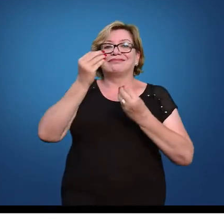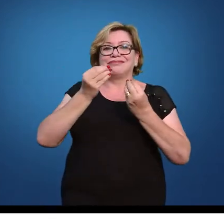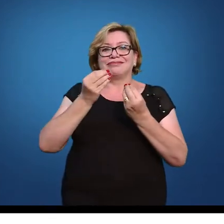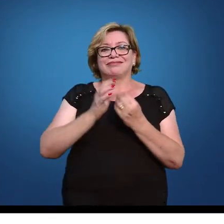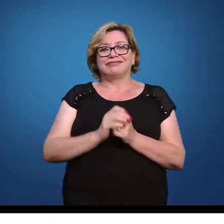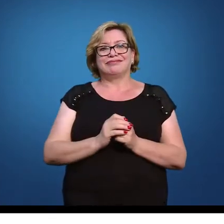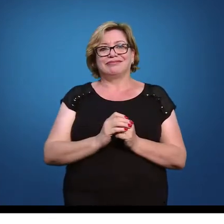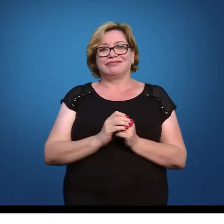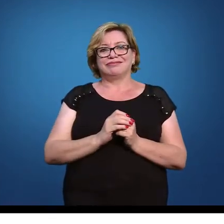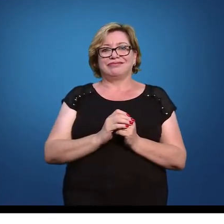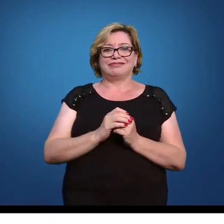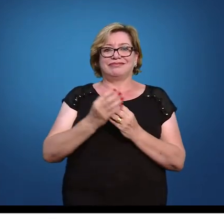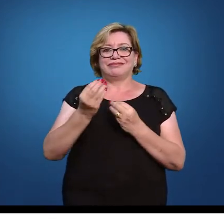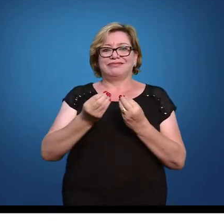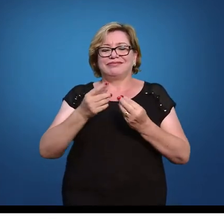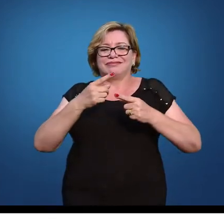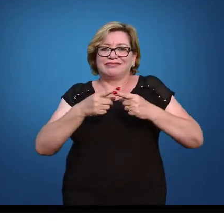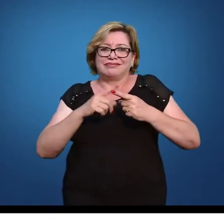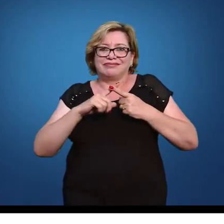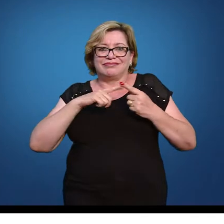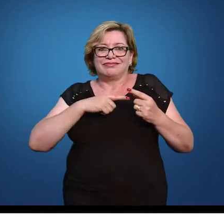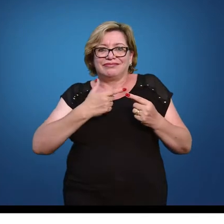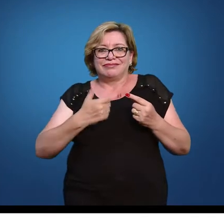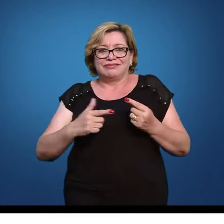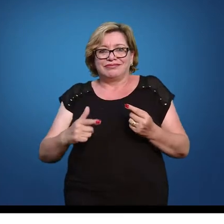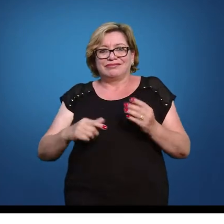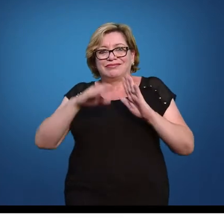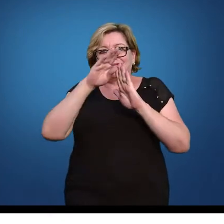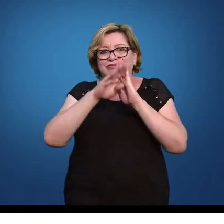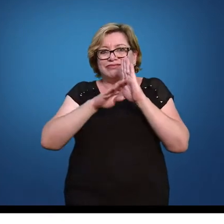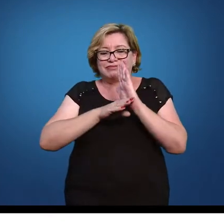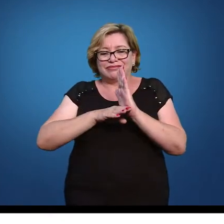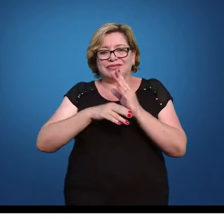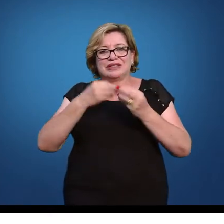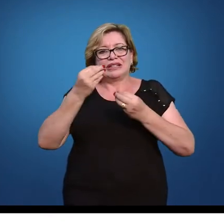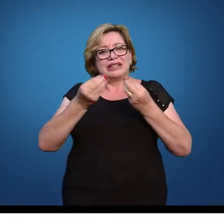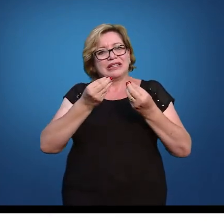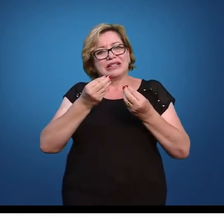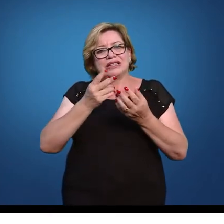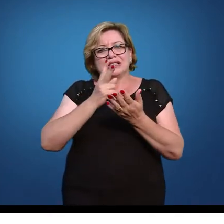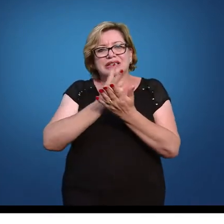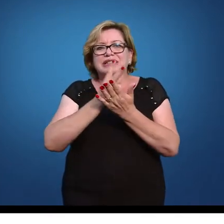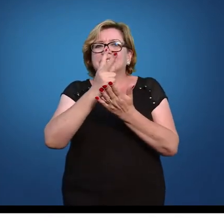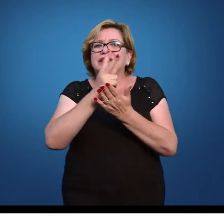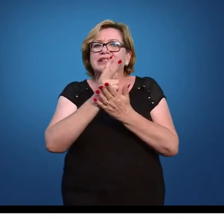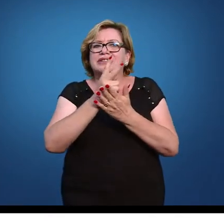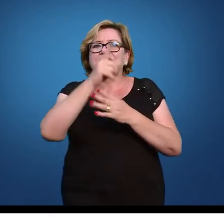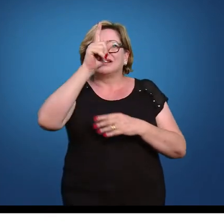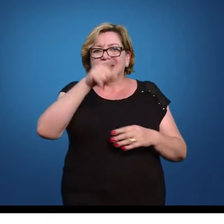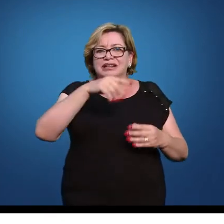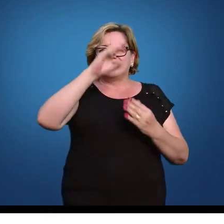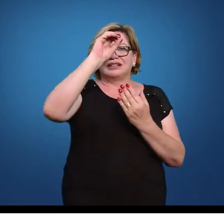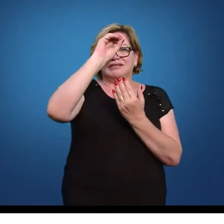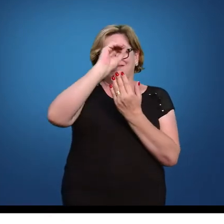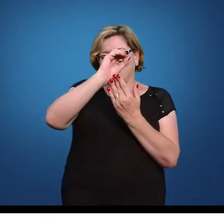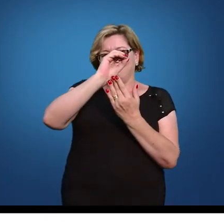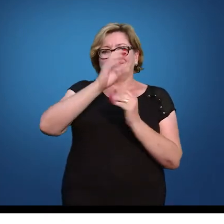só lógico que não pode ser zero porque não tem divisão por zero no nosso exemplo é 5 esse cálculo sempre vai dar zero.